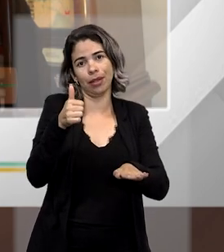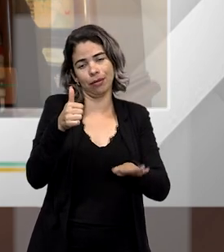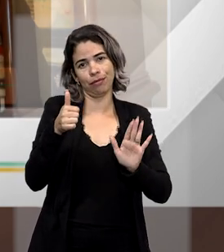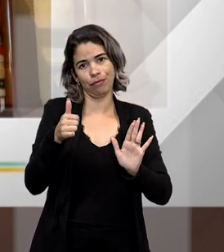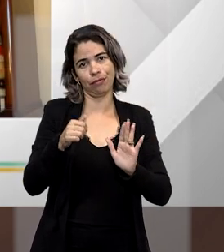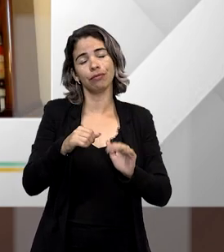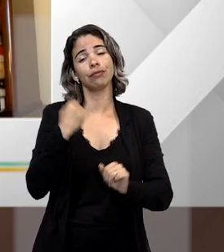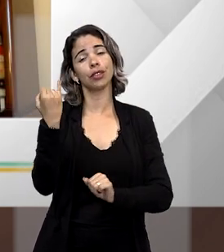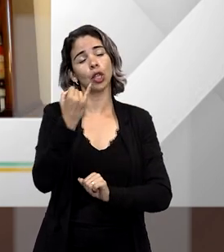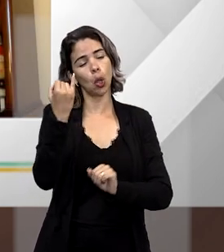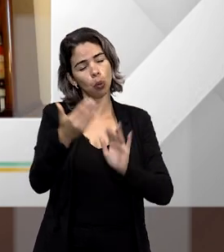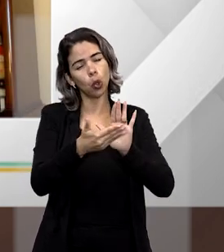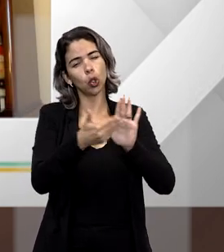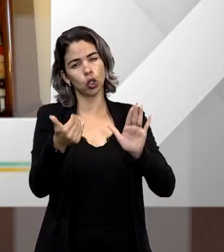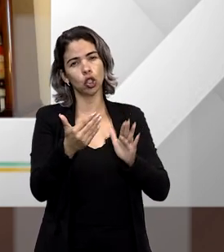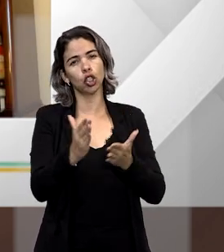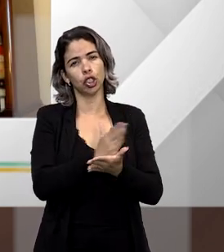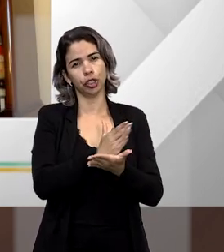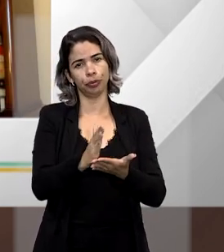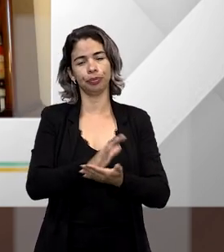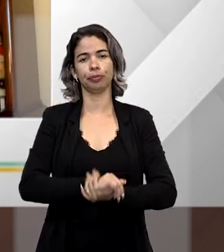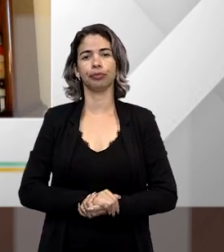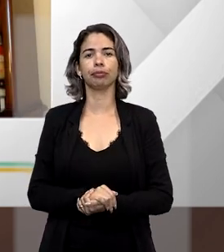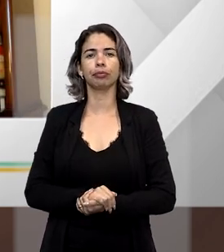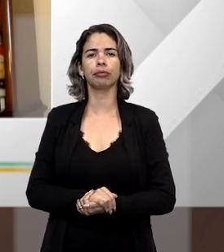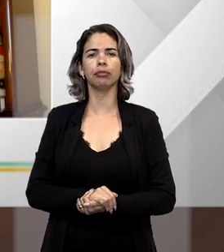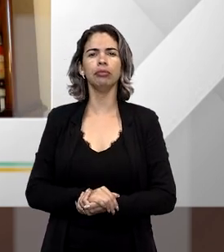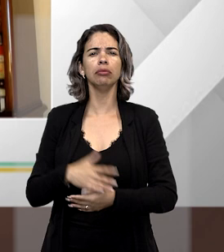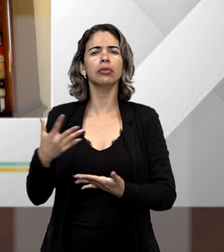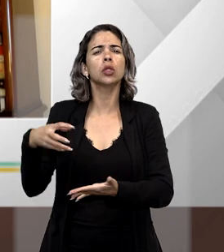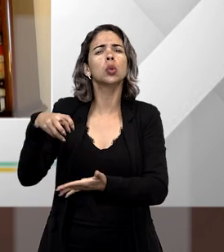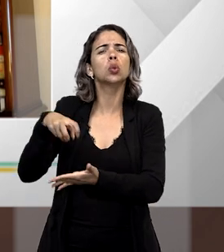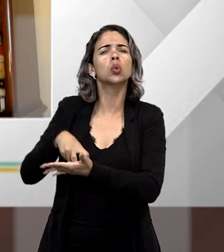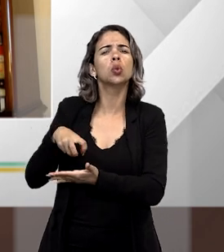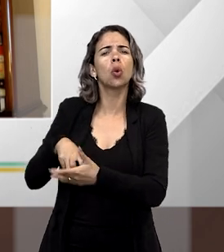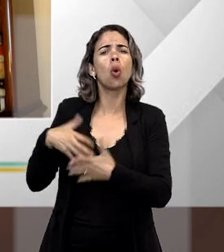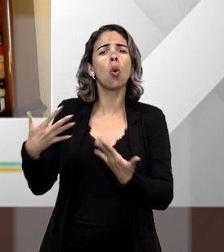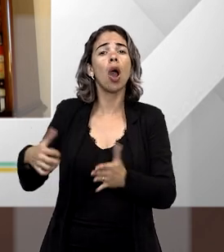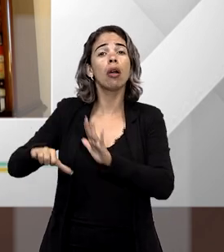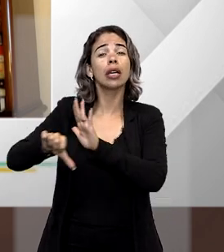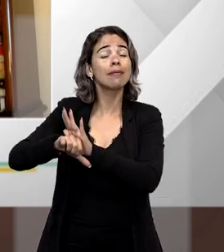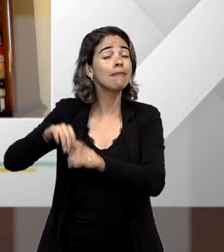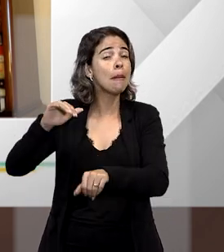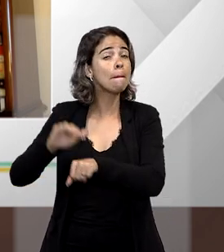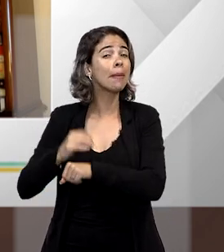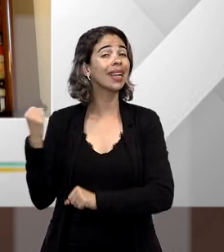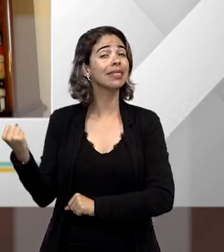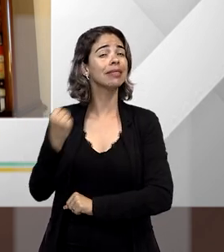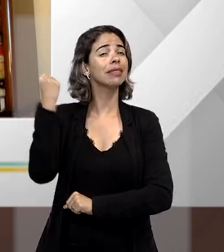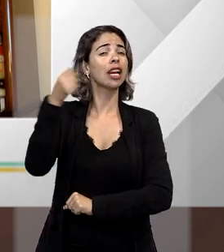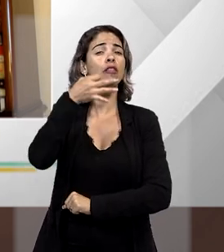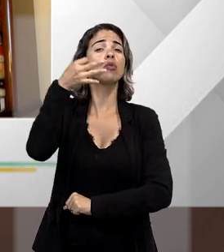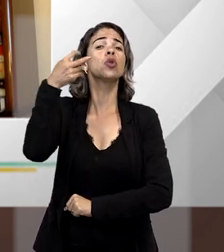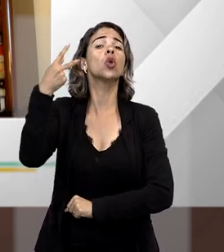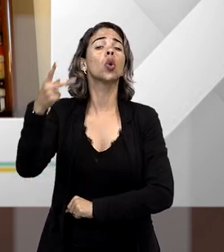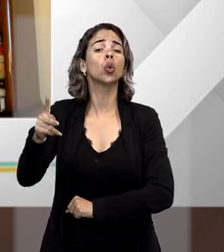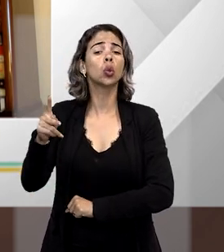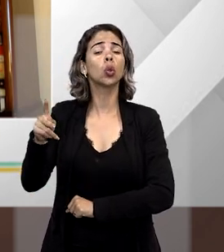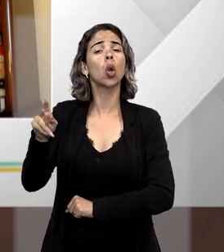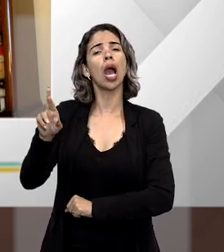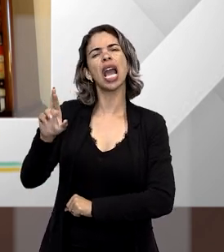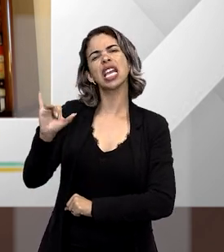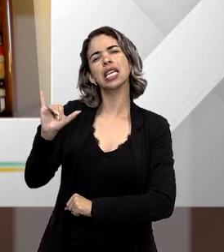saído. E em relação às penas previstas, professor Renê, qual é o crime considerado de maior gravidade em sua avaliação?